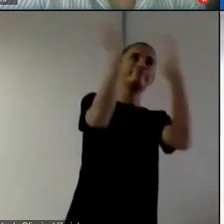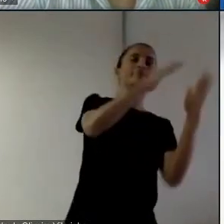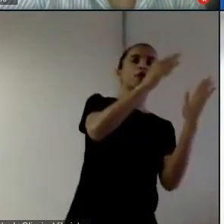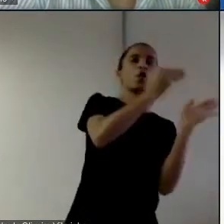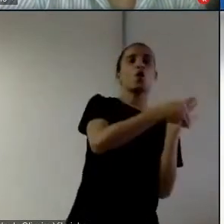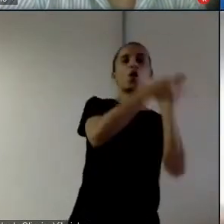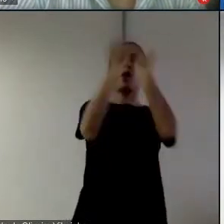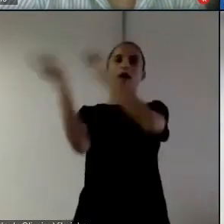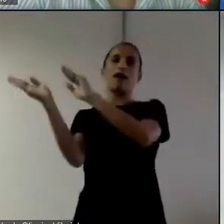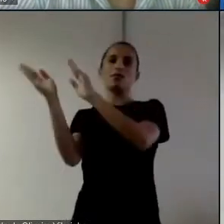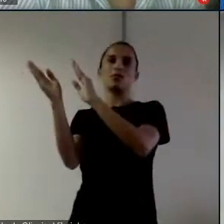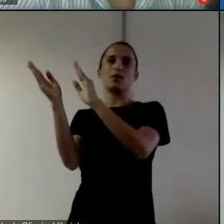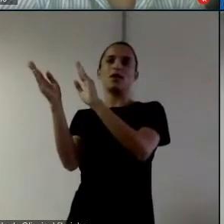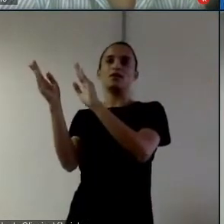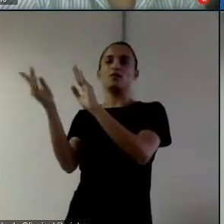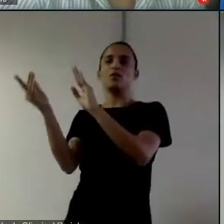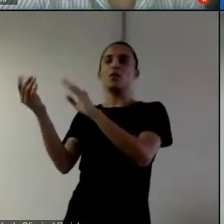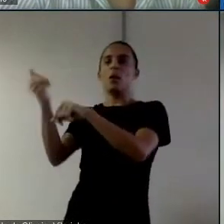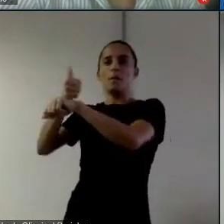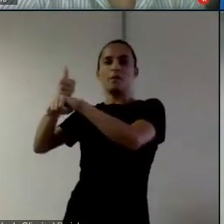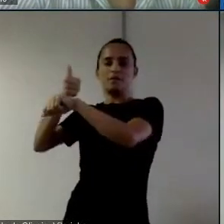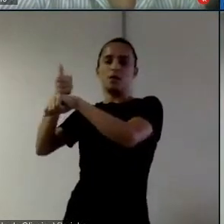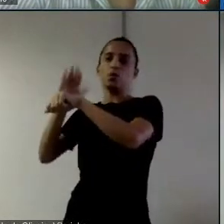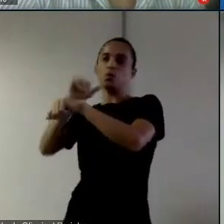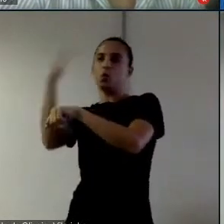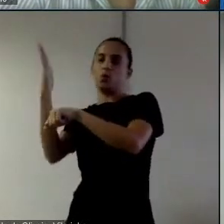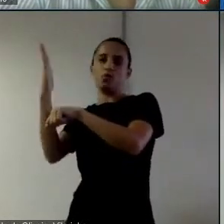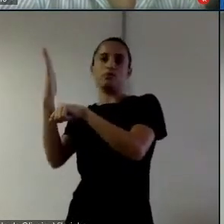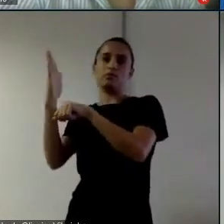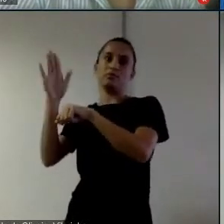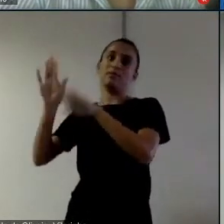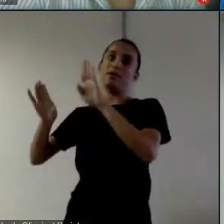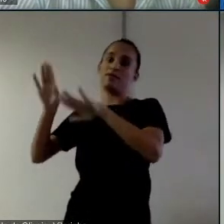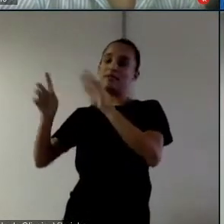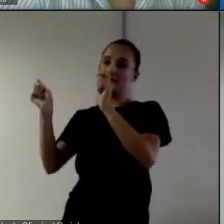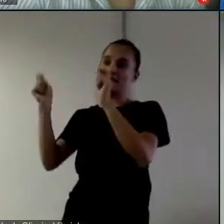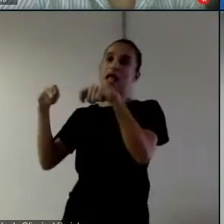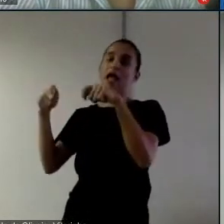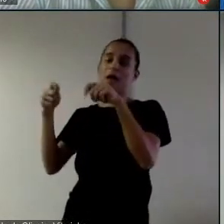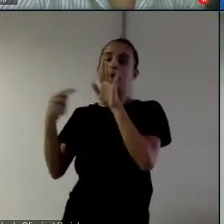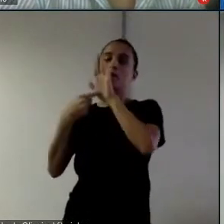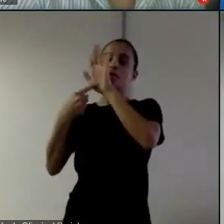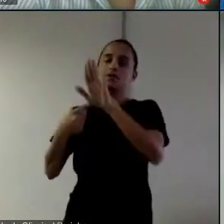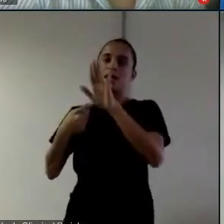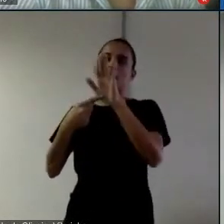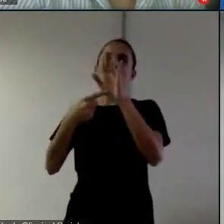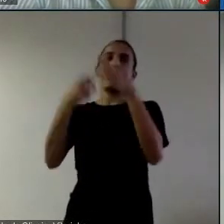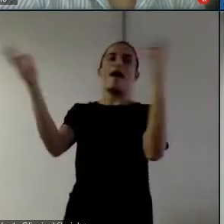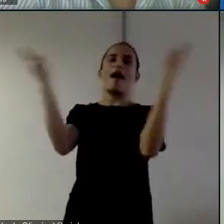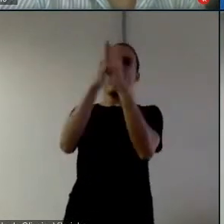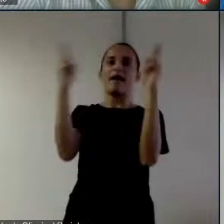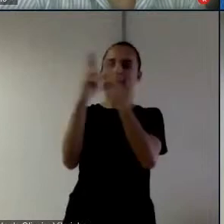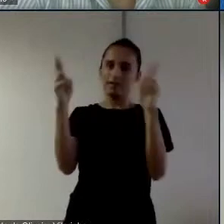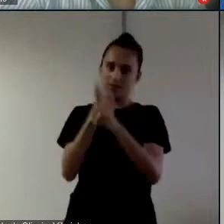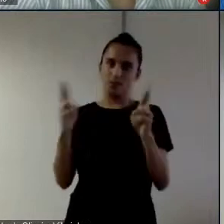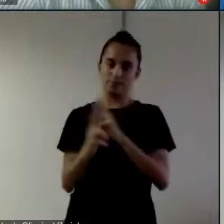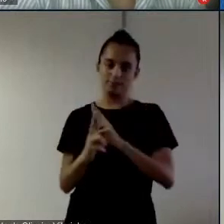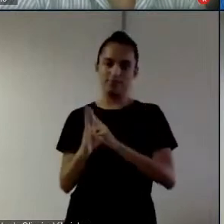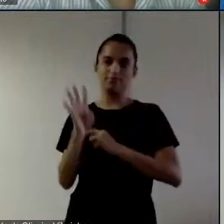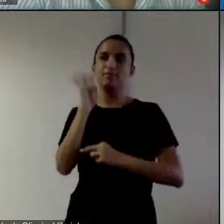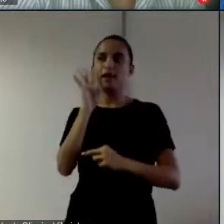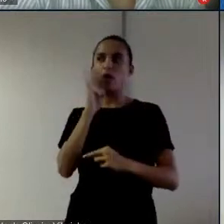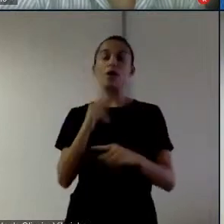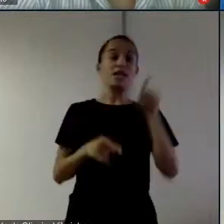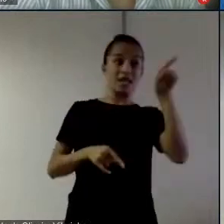pedreiro leiteiro sapateiro do outro ficaria faria um paralelo legal porque você mostra que uma